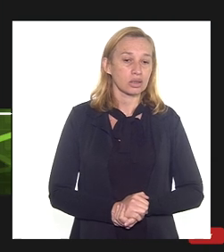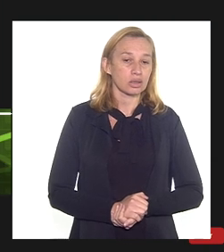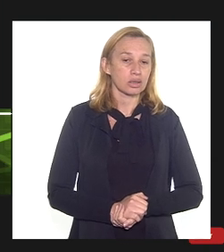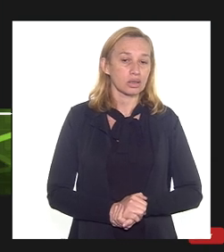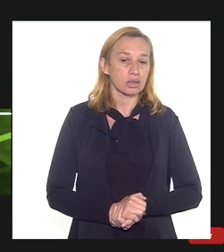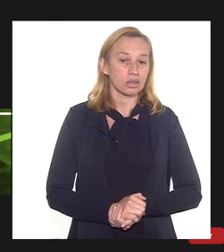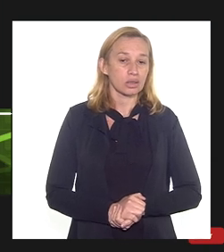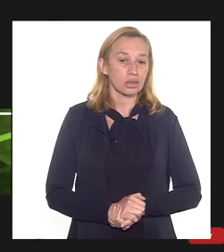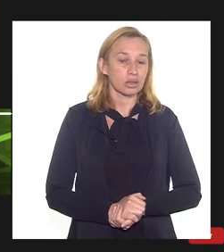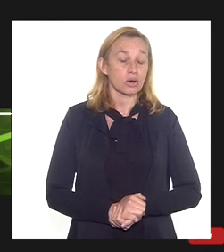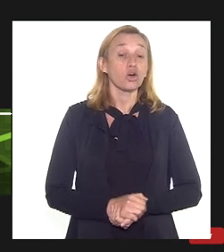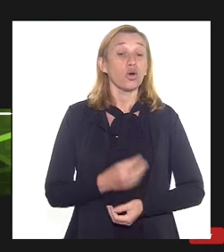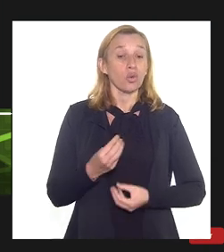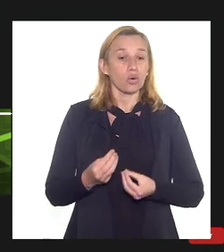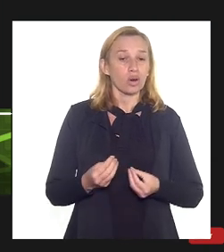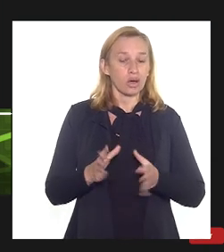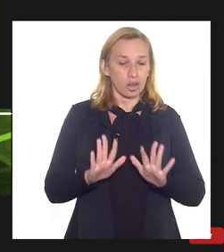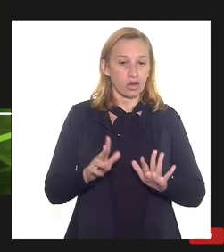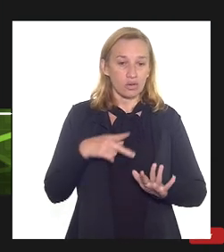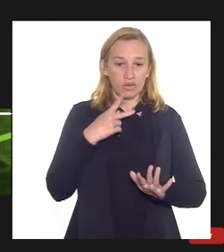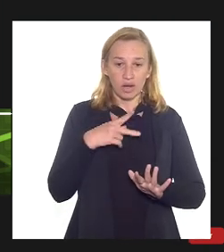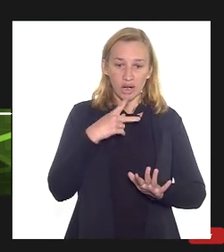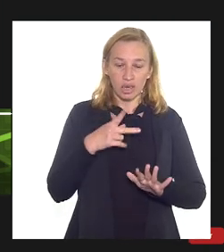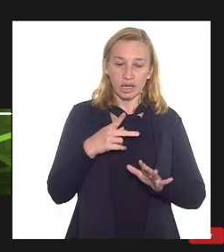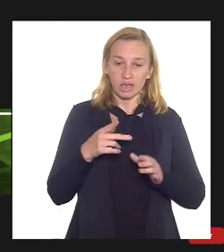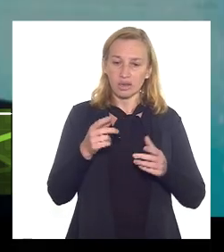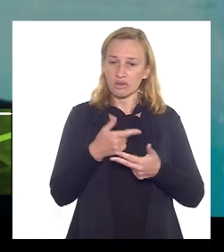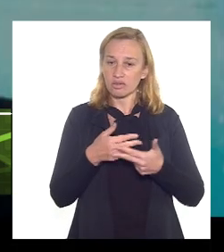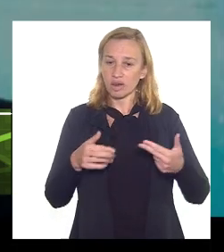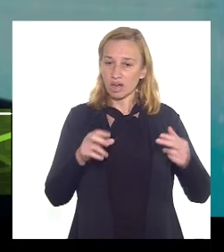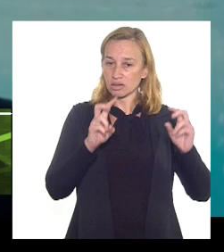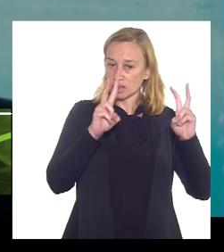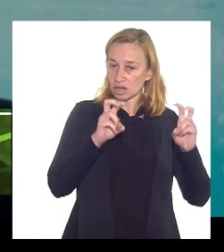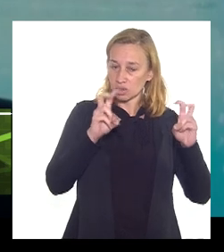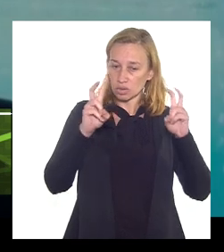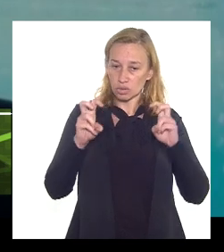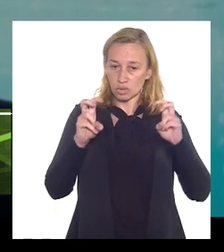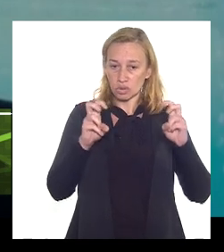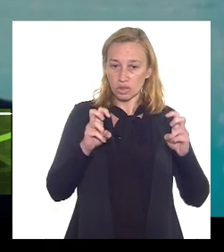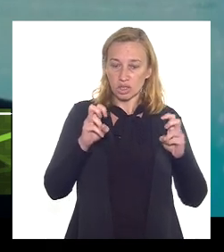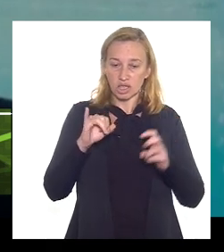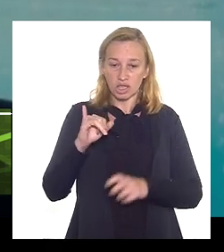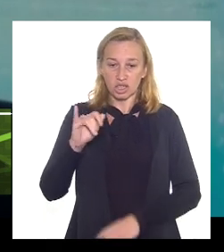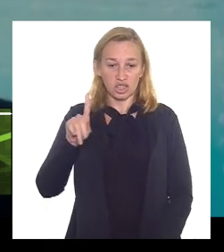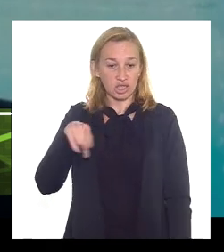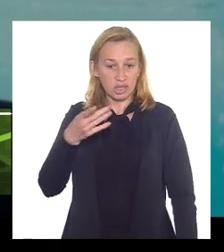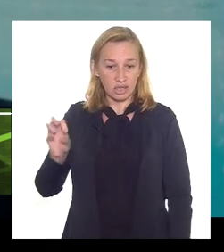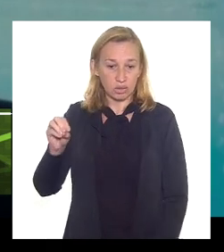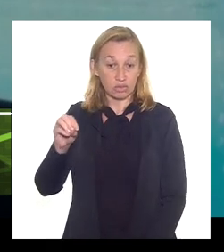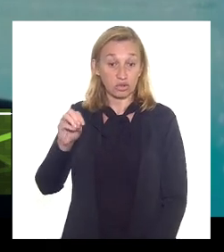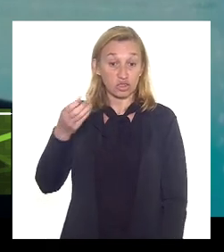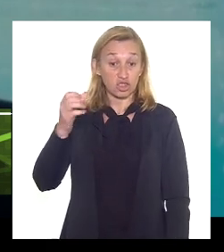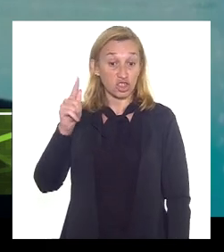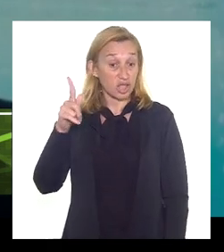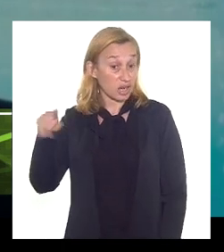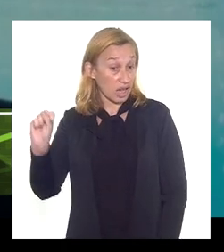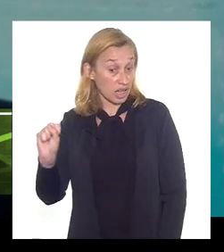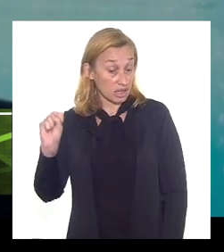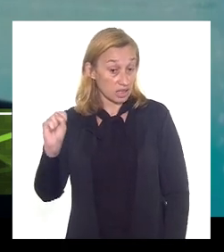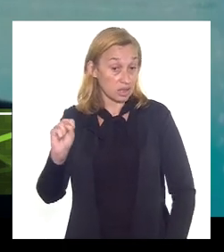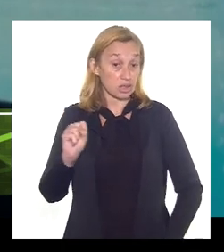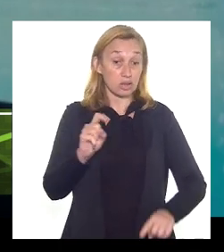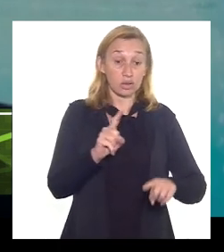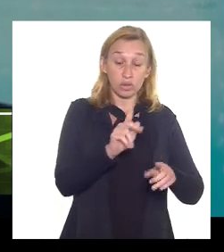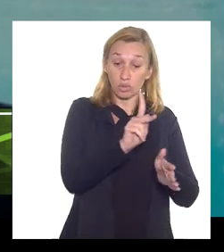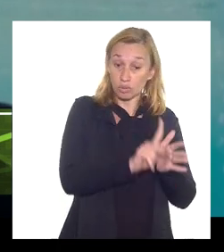como eu comentei em diversos casos a reingeração de gás ela maximiza a geração do valor do projeto